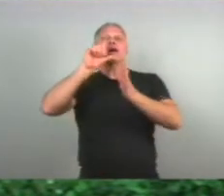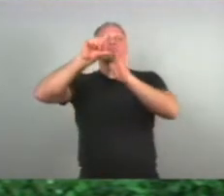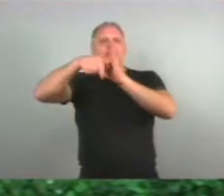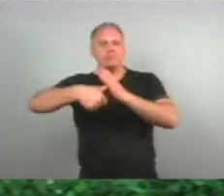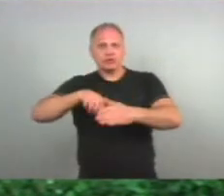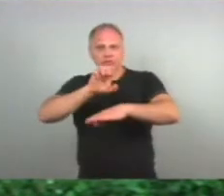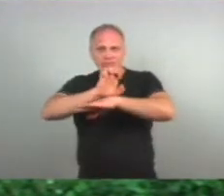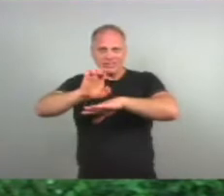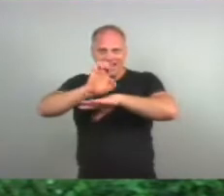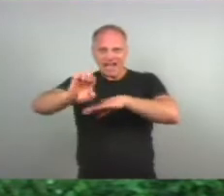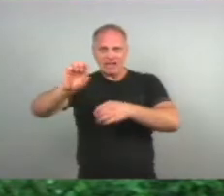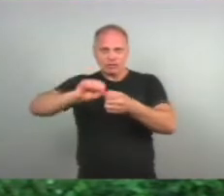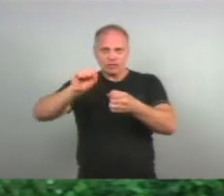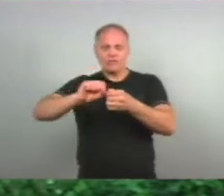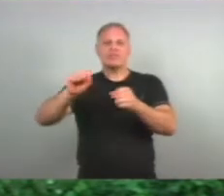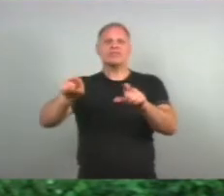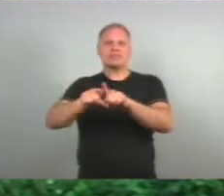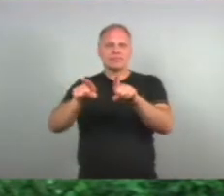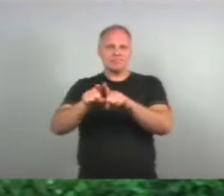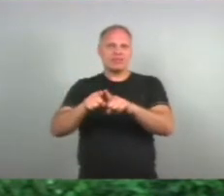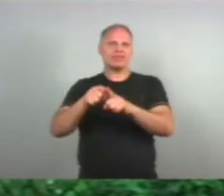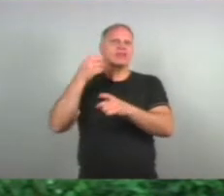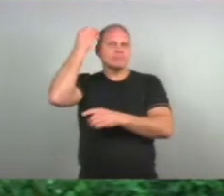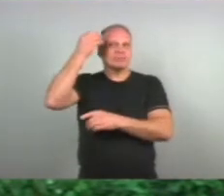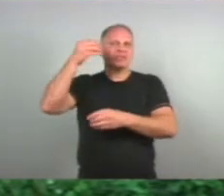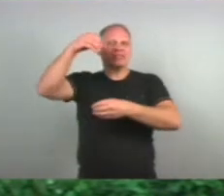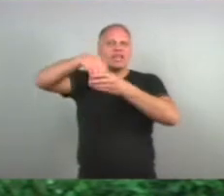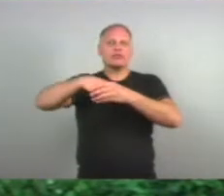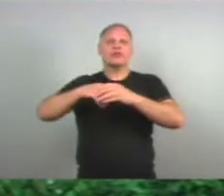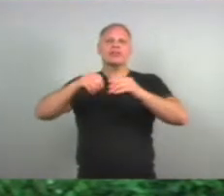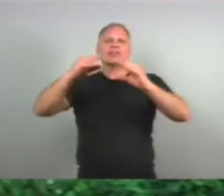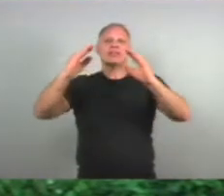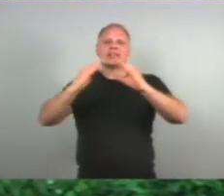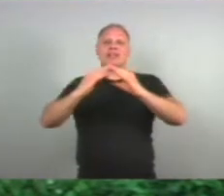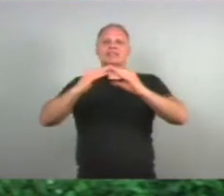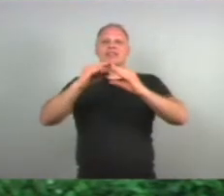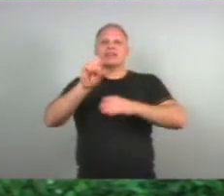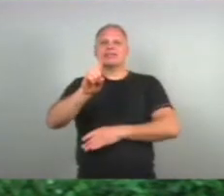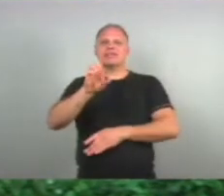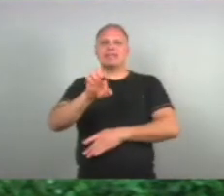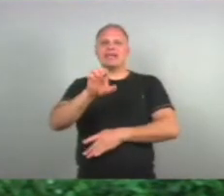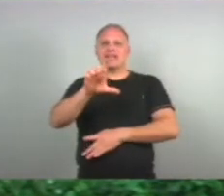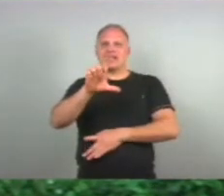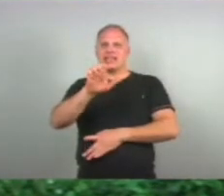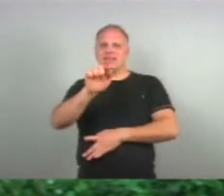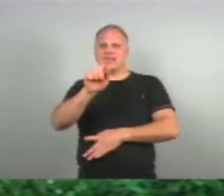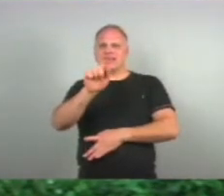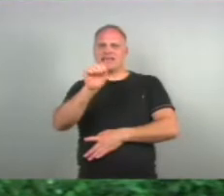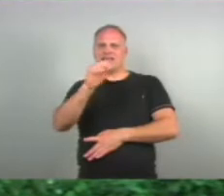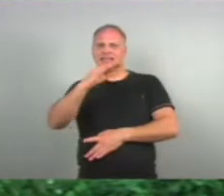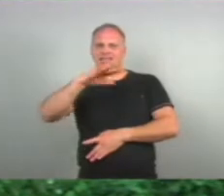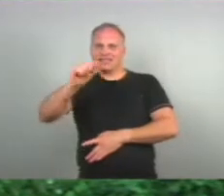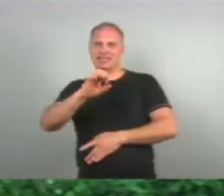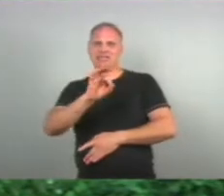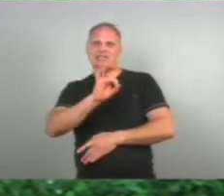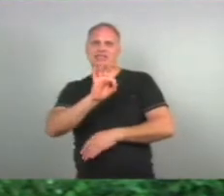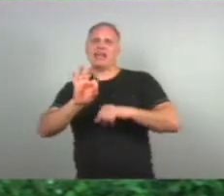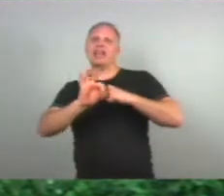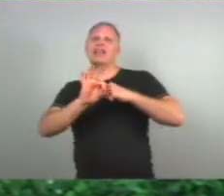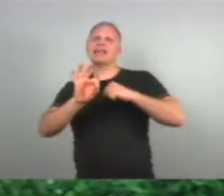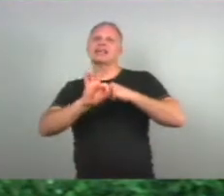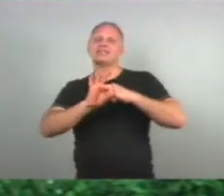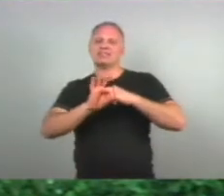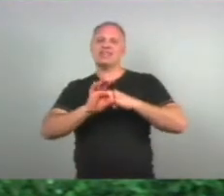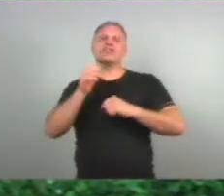básico Que eu fiz na delegacia da mulher Que foi com a nossa excelentíssima